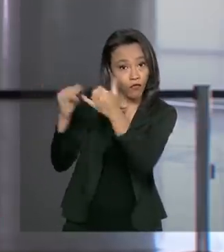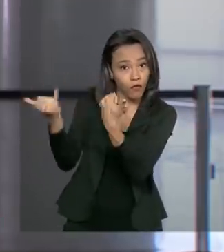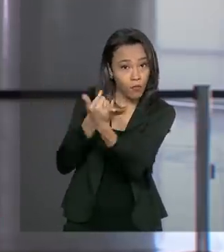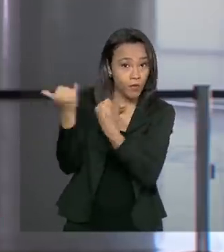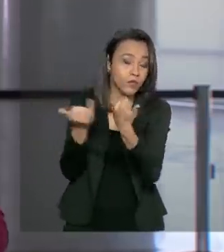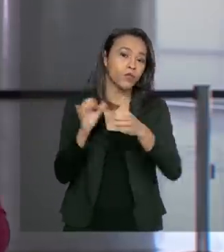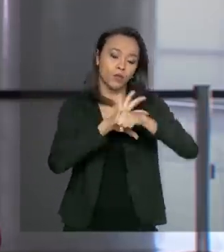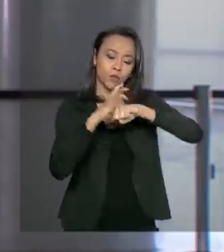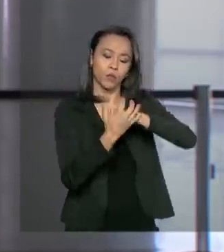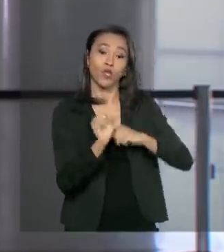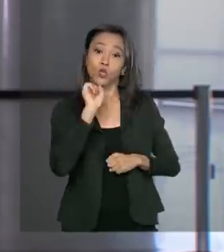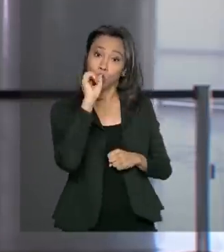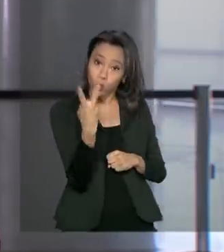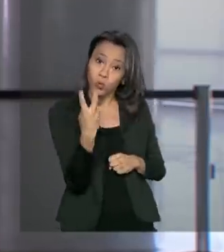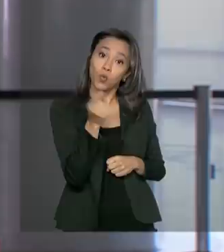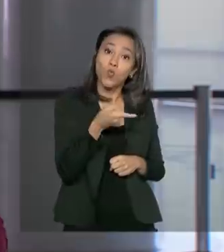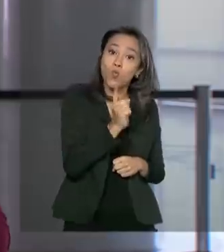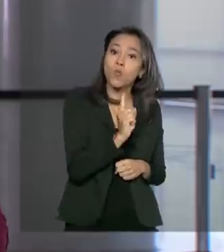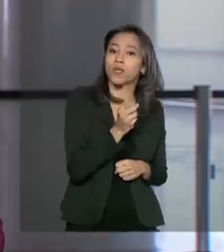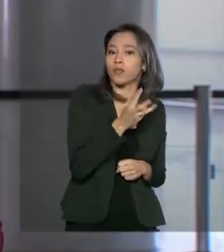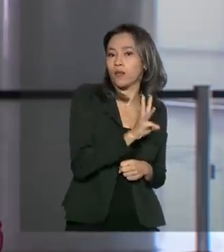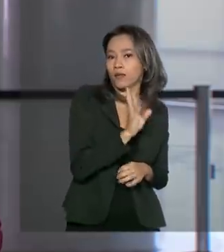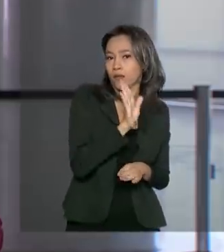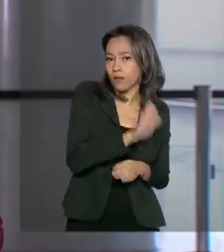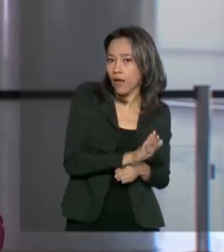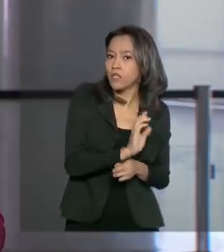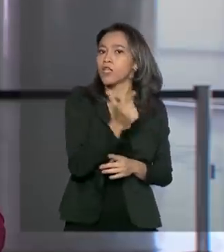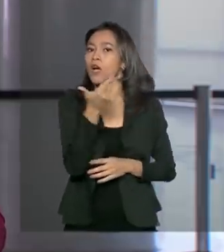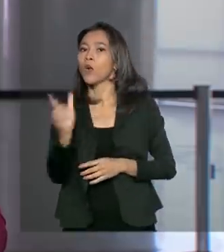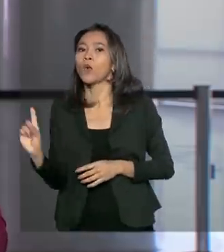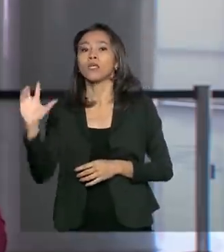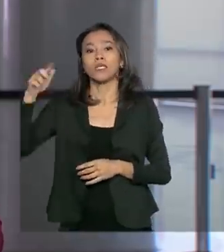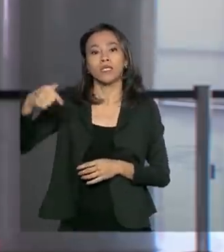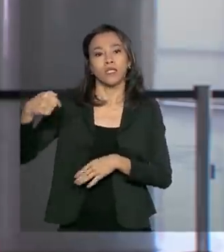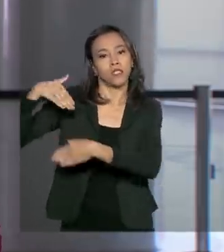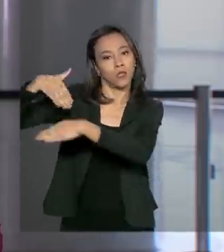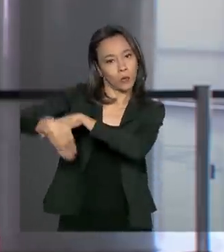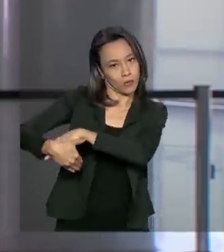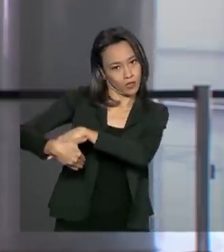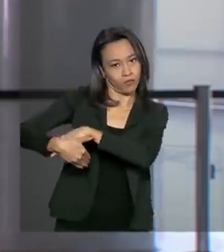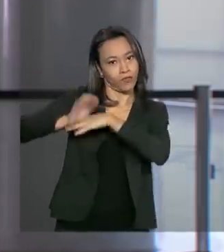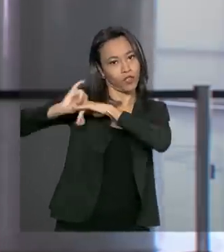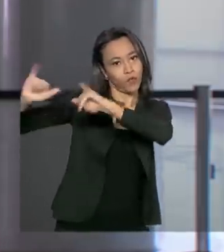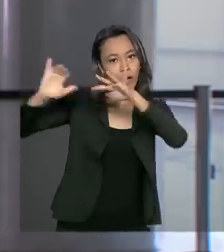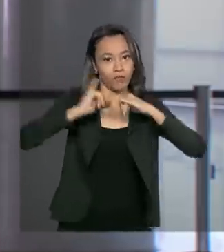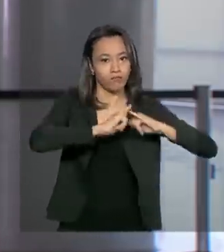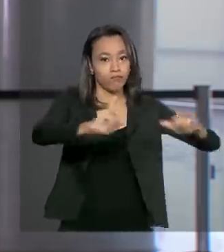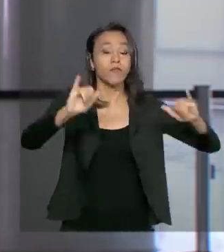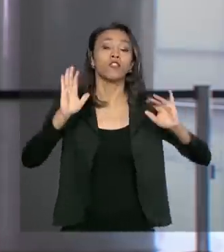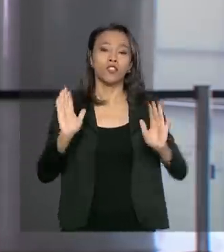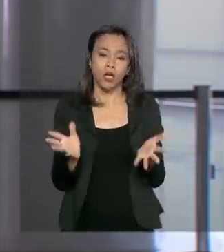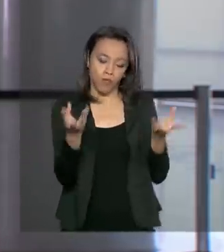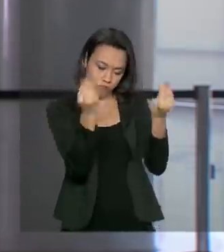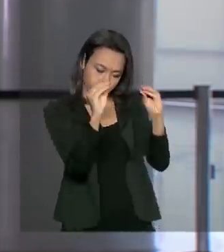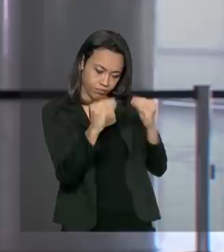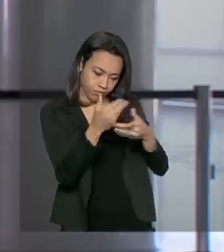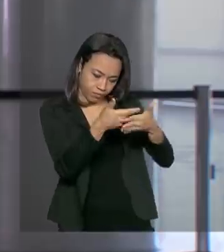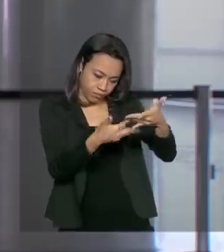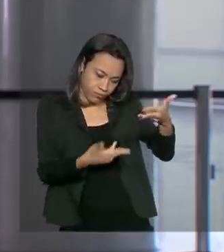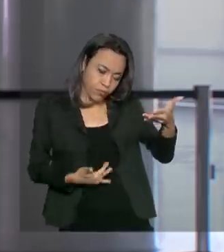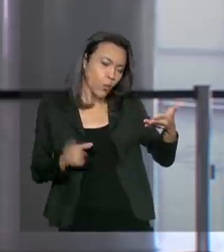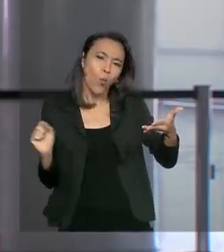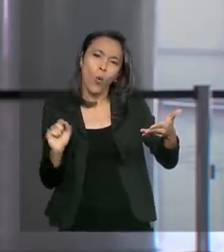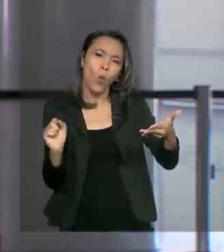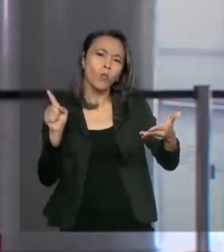divulgações por dia, uma às três da tarde e outra às sete da noite. E no último boletim, foram atualizados os números em relação ao estado do